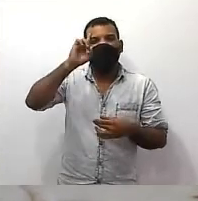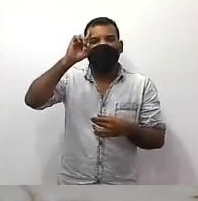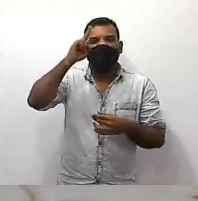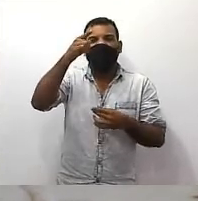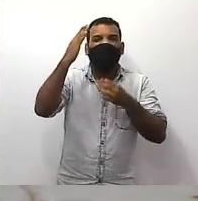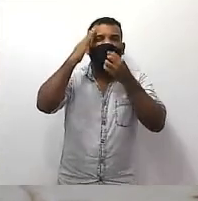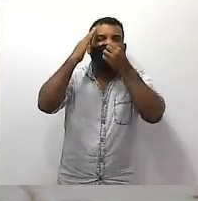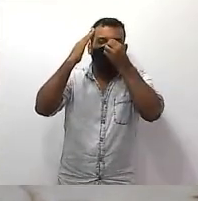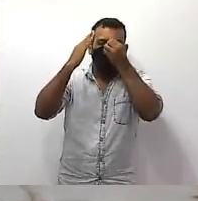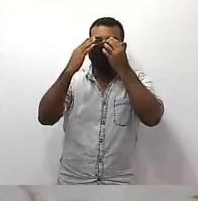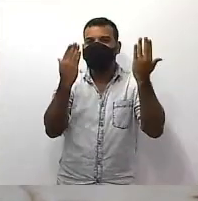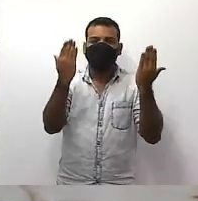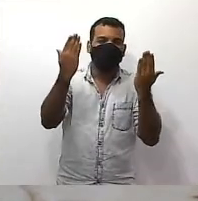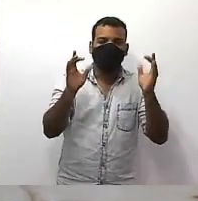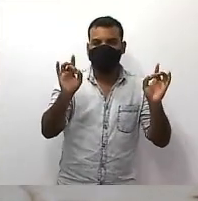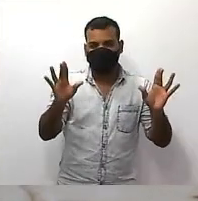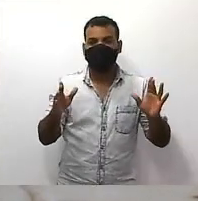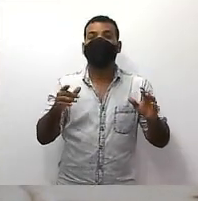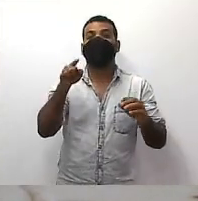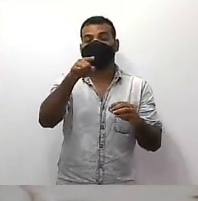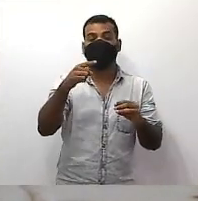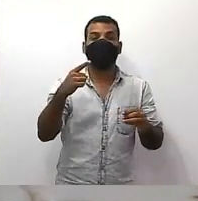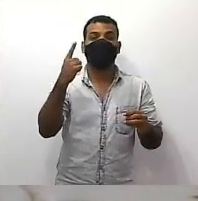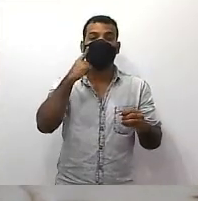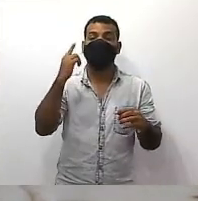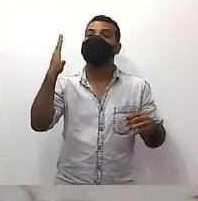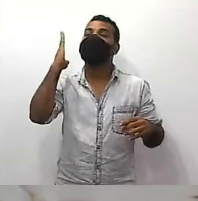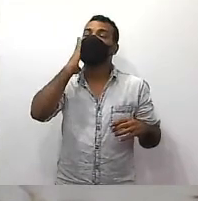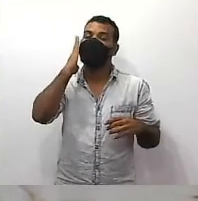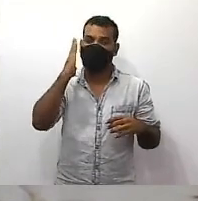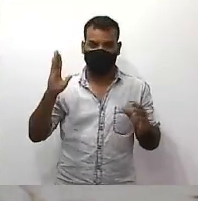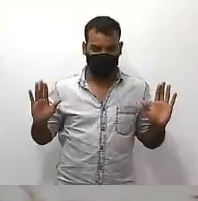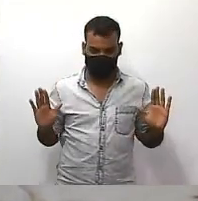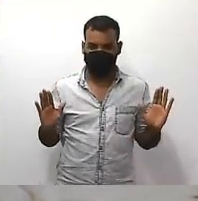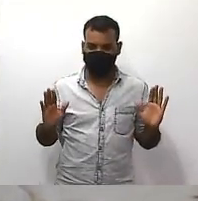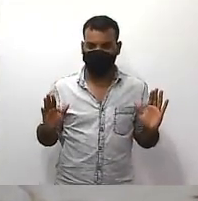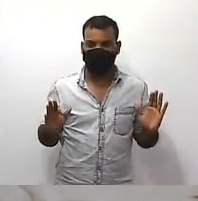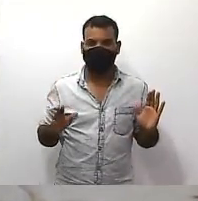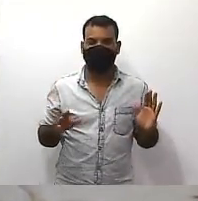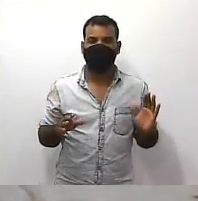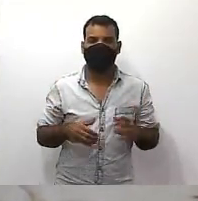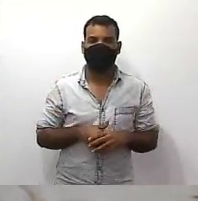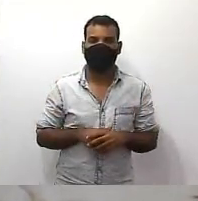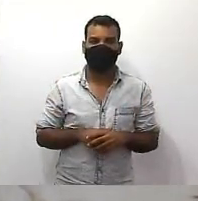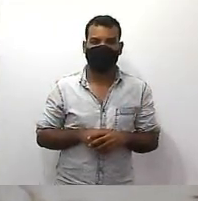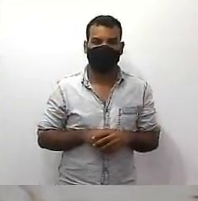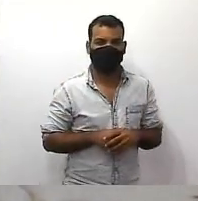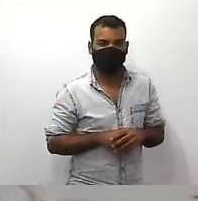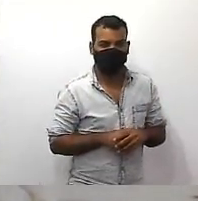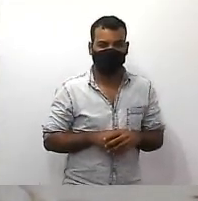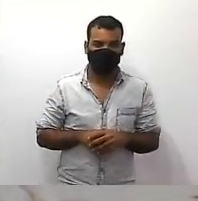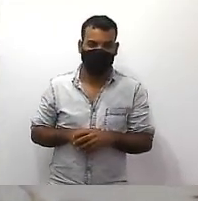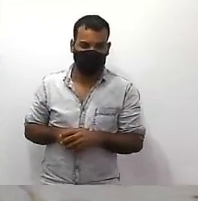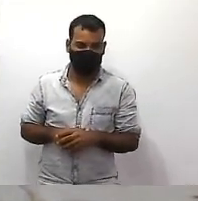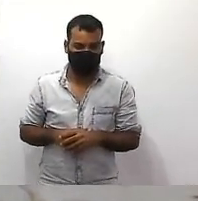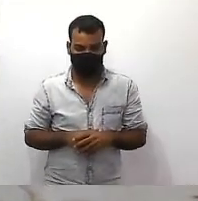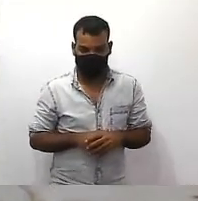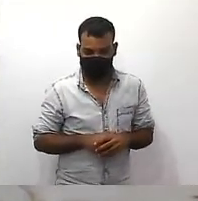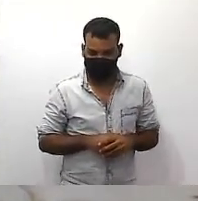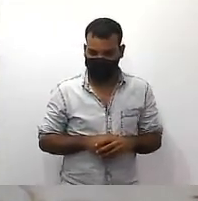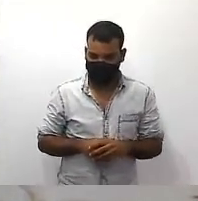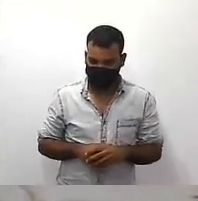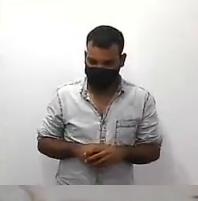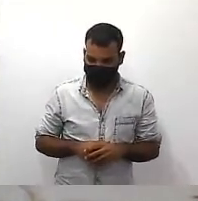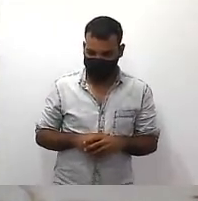fazer uma comparação e aí você vai entender não leva só aos números entenda o conceito ok entender um